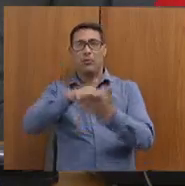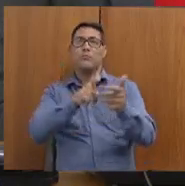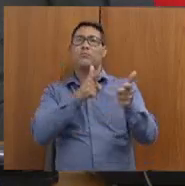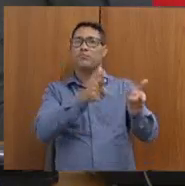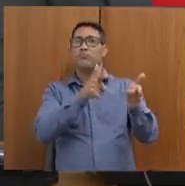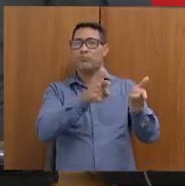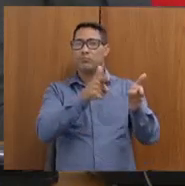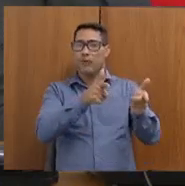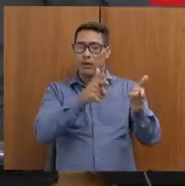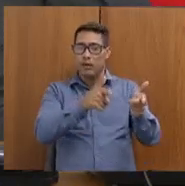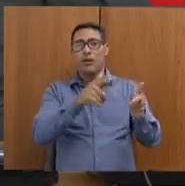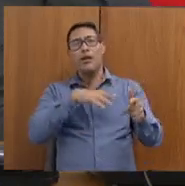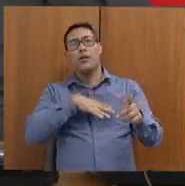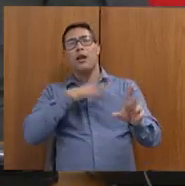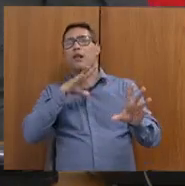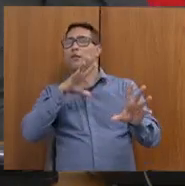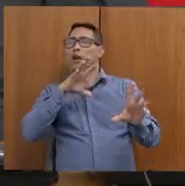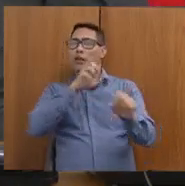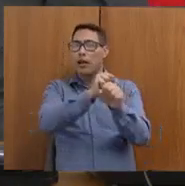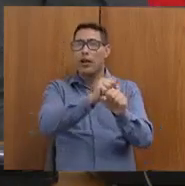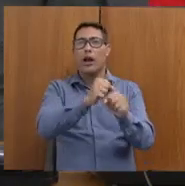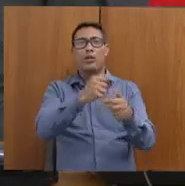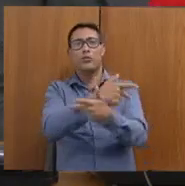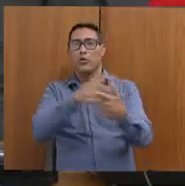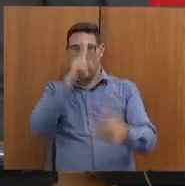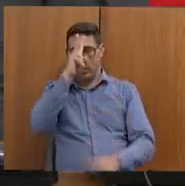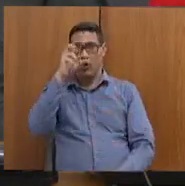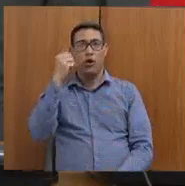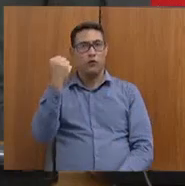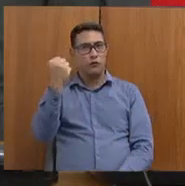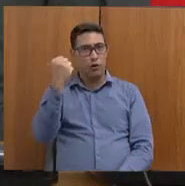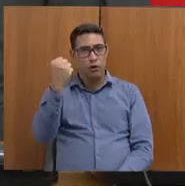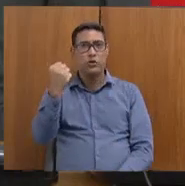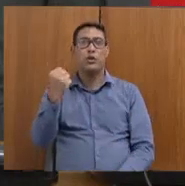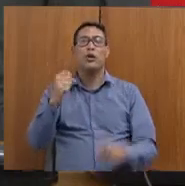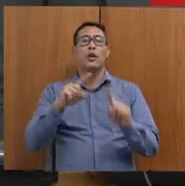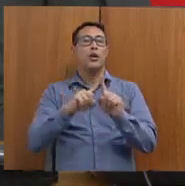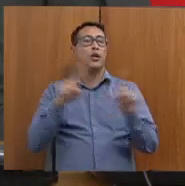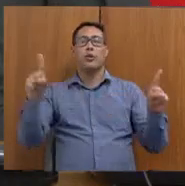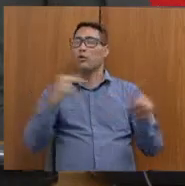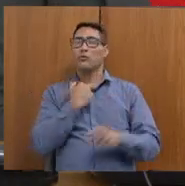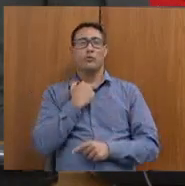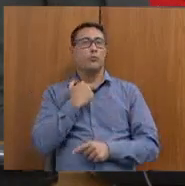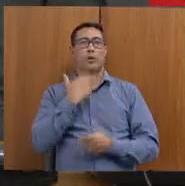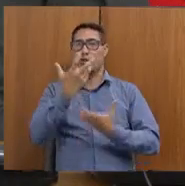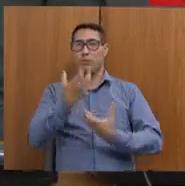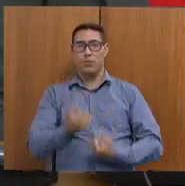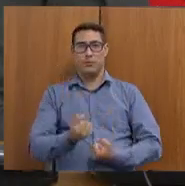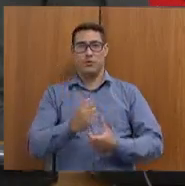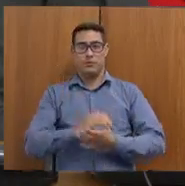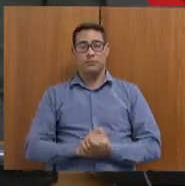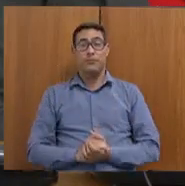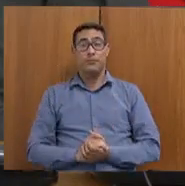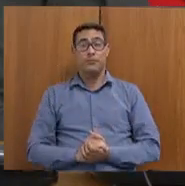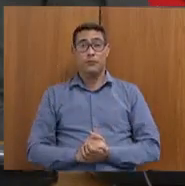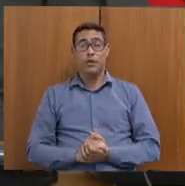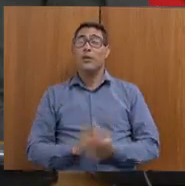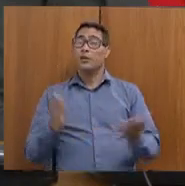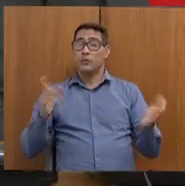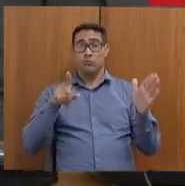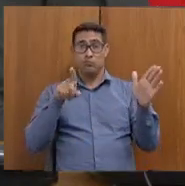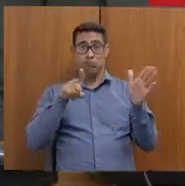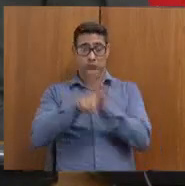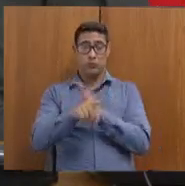realmente atacado de uma maneira muito forte que nós não podemos permitir. Então, eu pergunto agora já na esfera